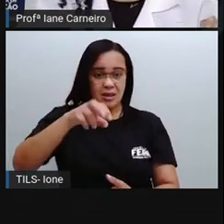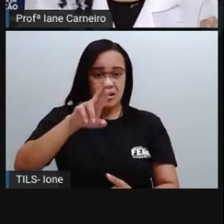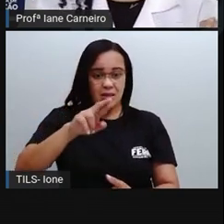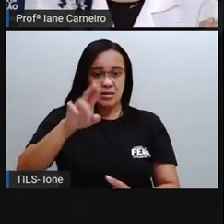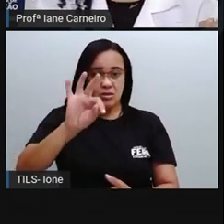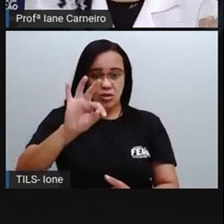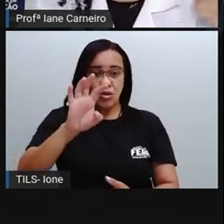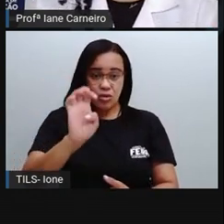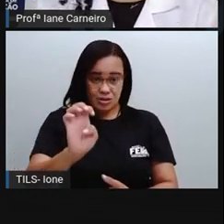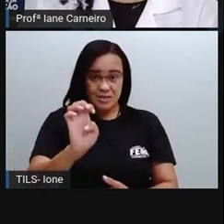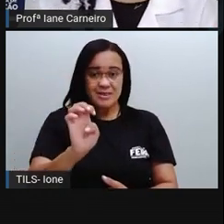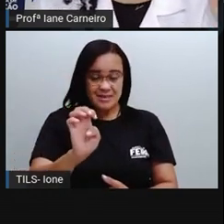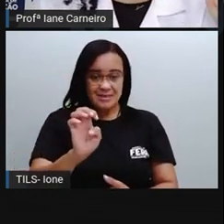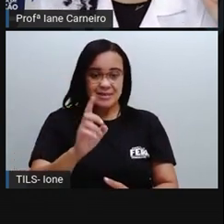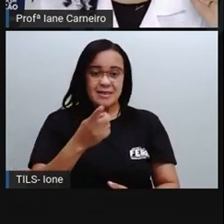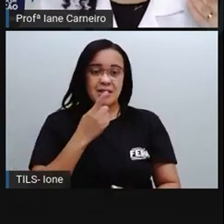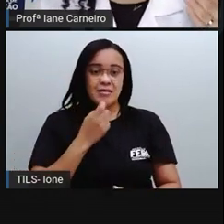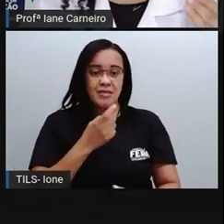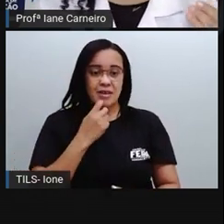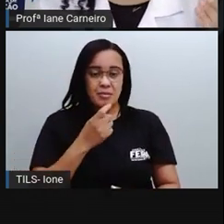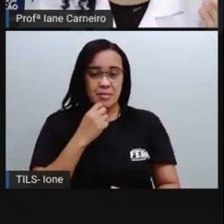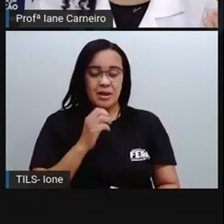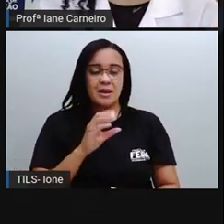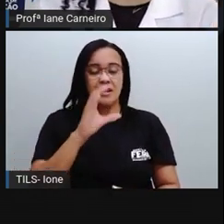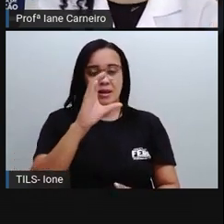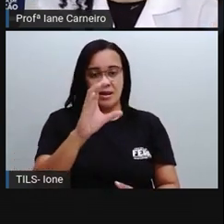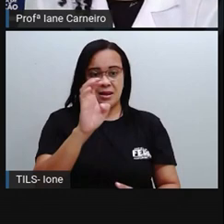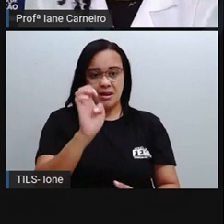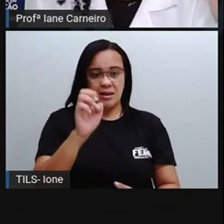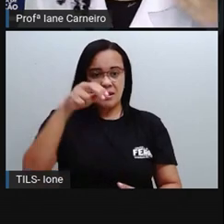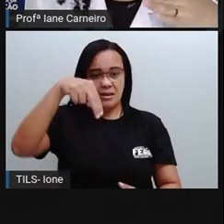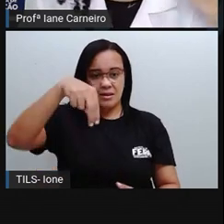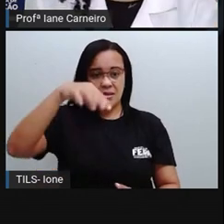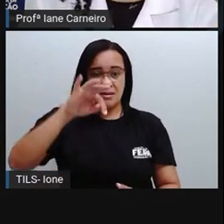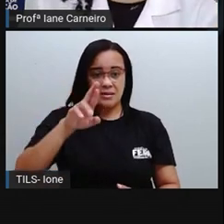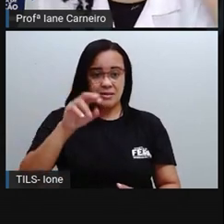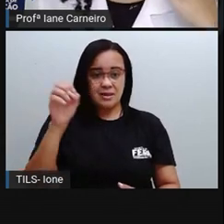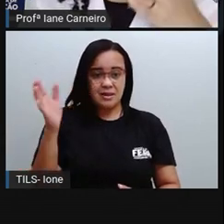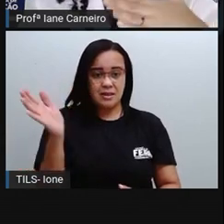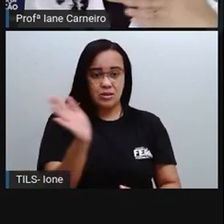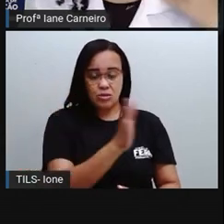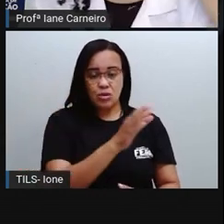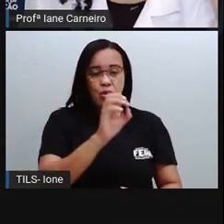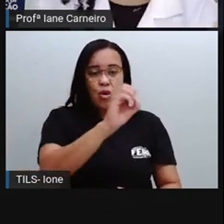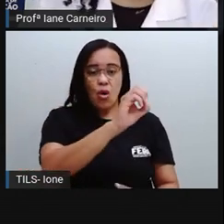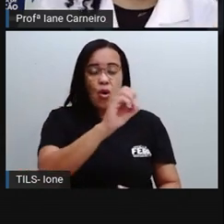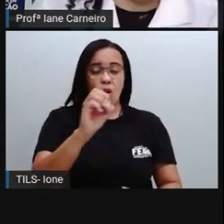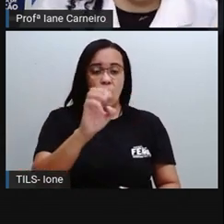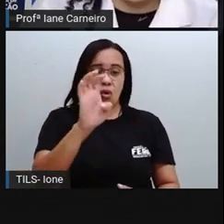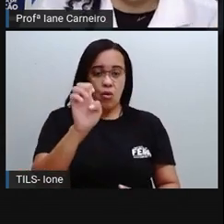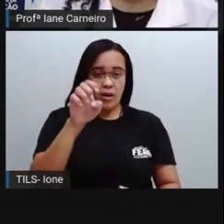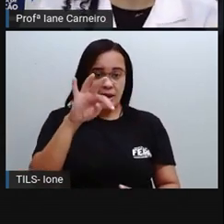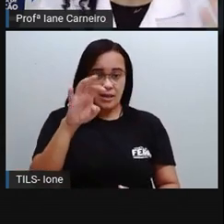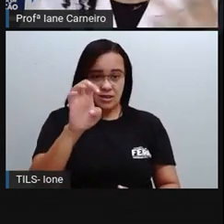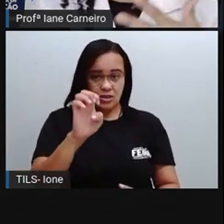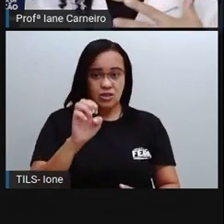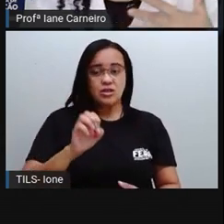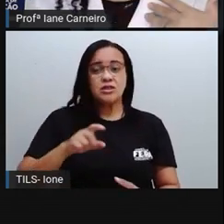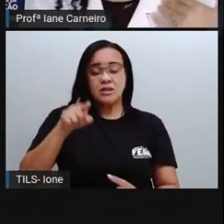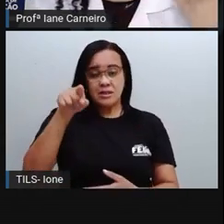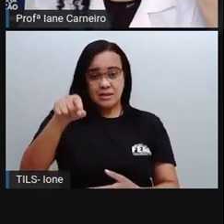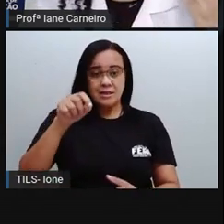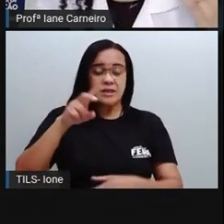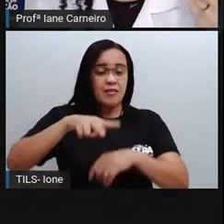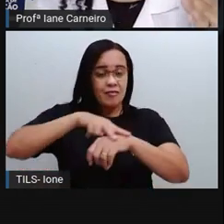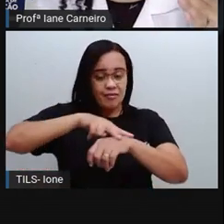Tem a região vermelha, que é a centro-oeste, a região verde, que é a região nordeste, a